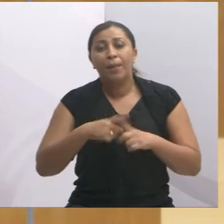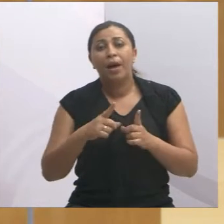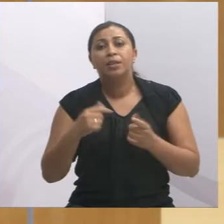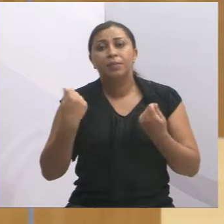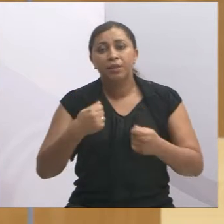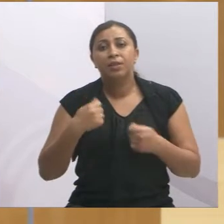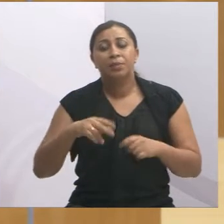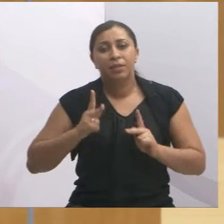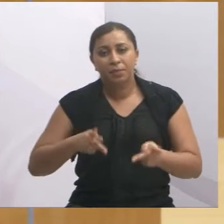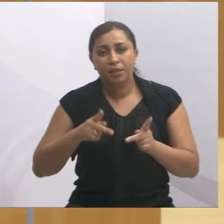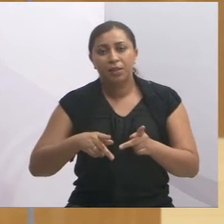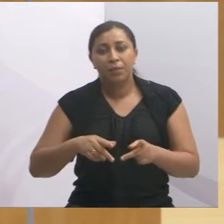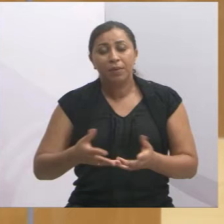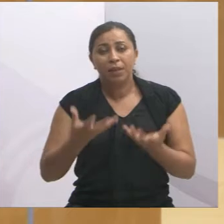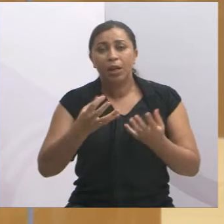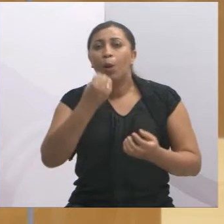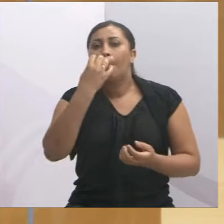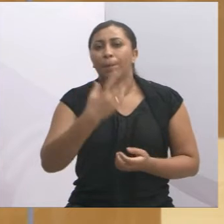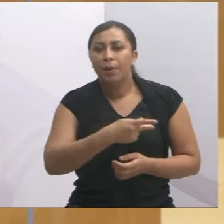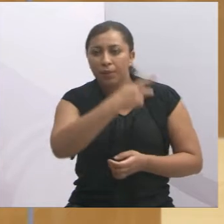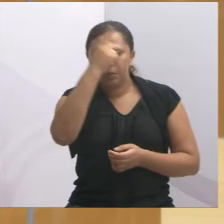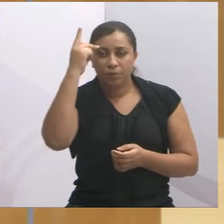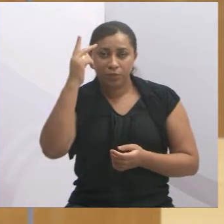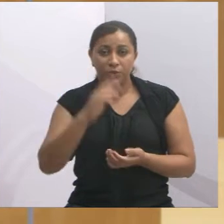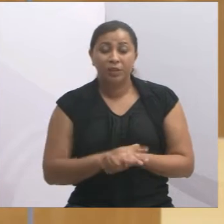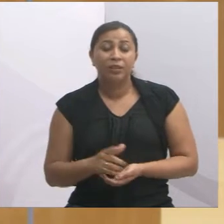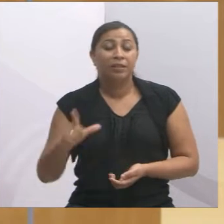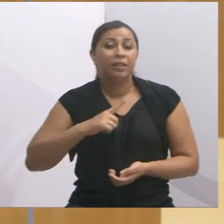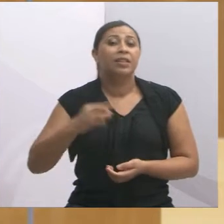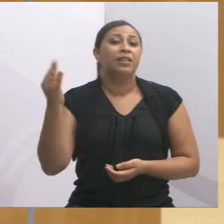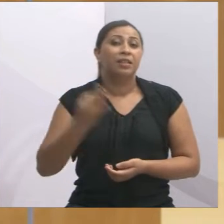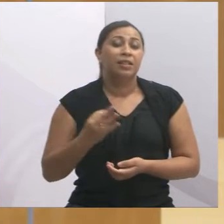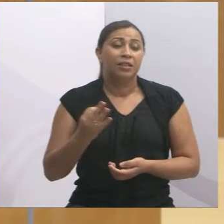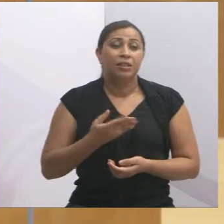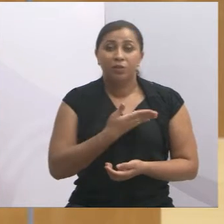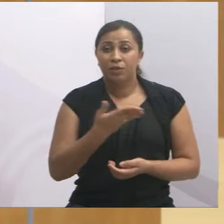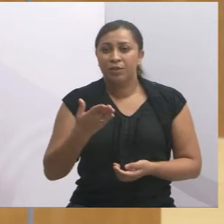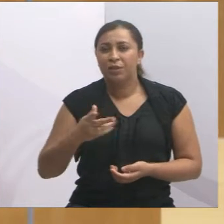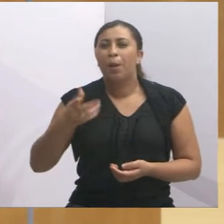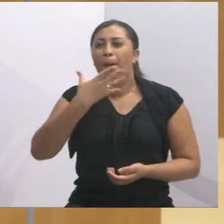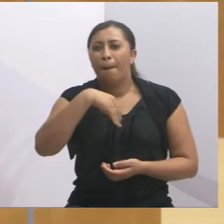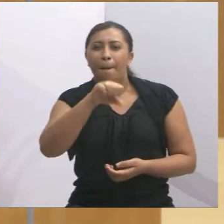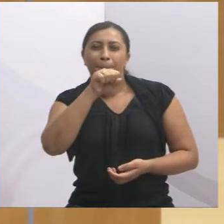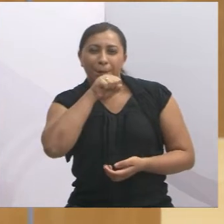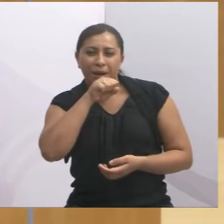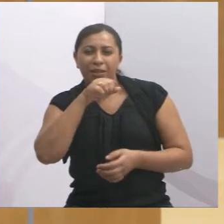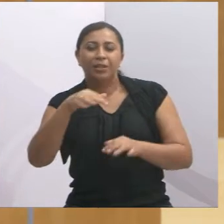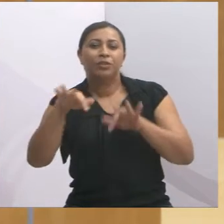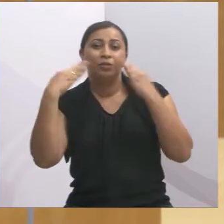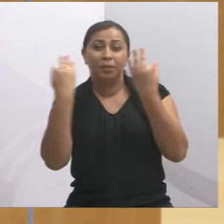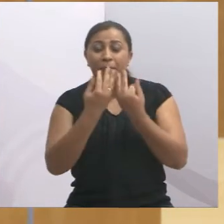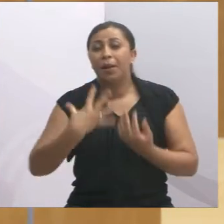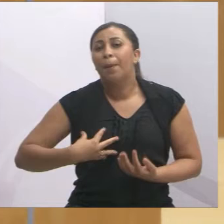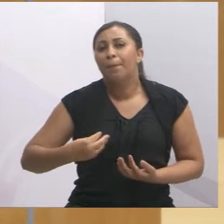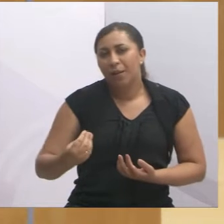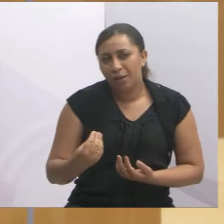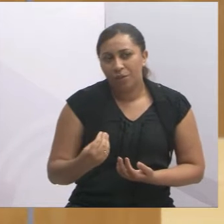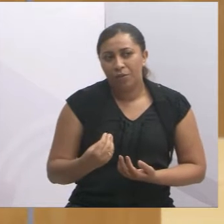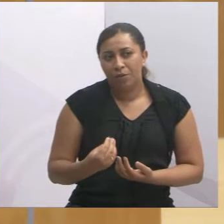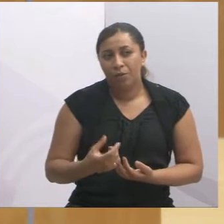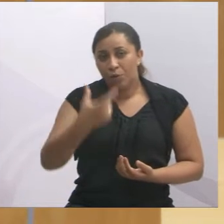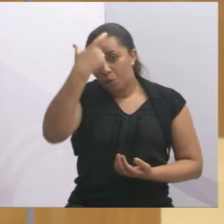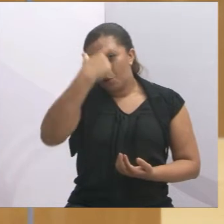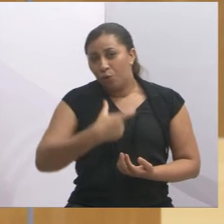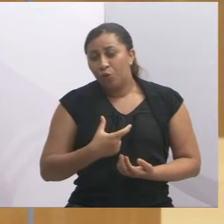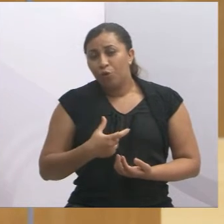na sua vida, que eu tenho certeza que você vai ser, um pai de família melhor, um pai melhor, no meu caso